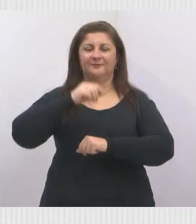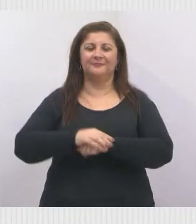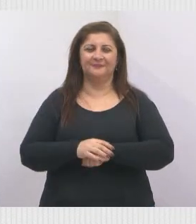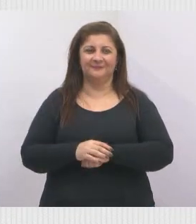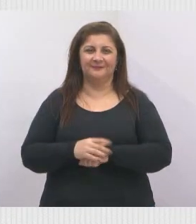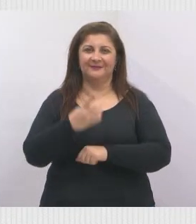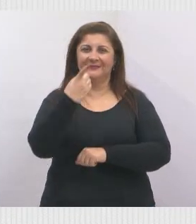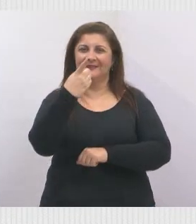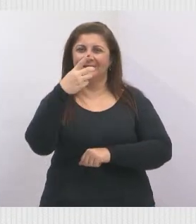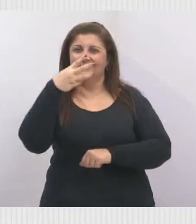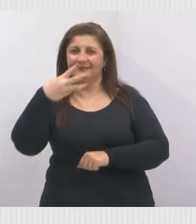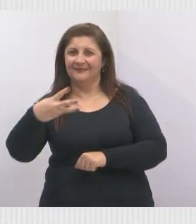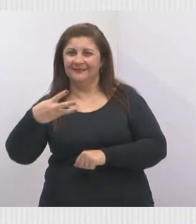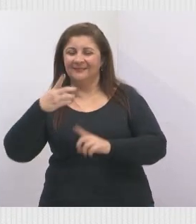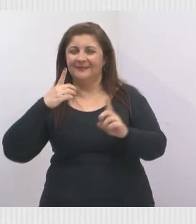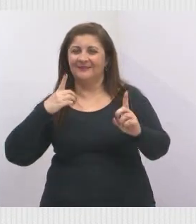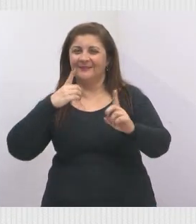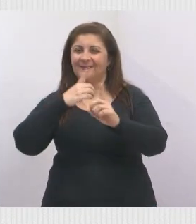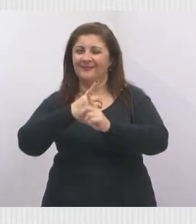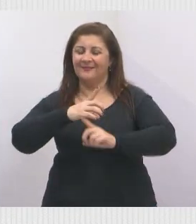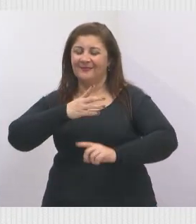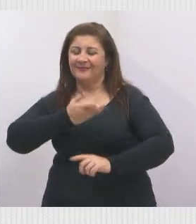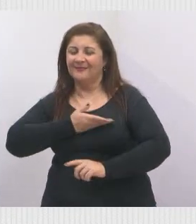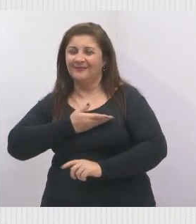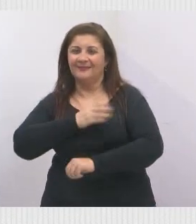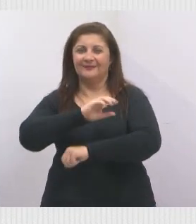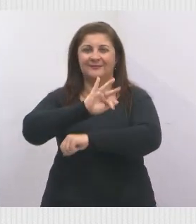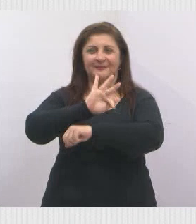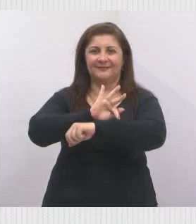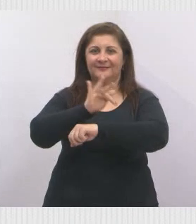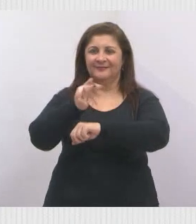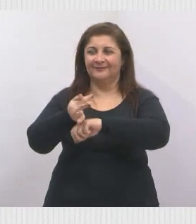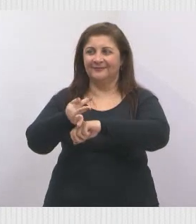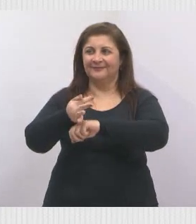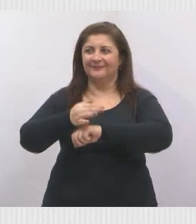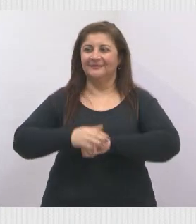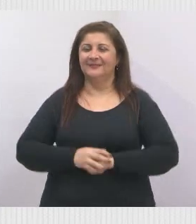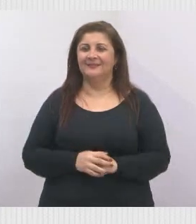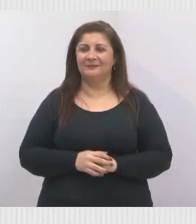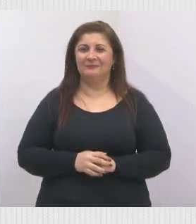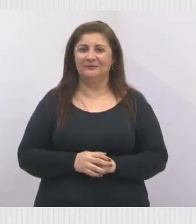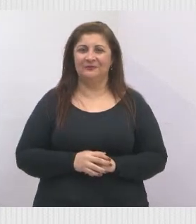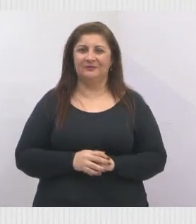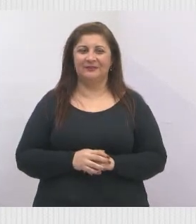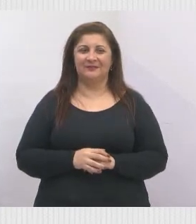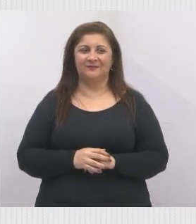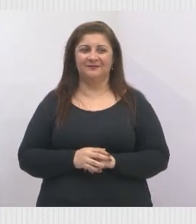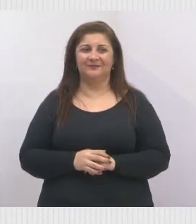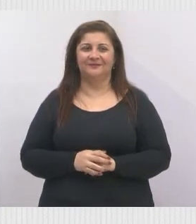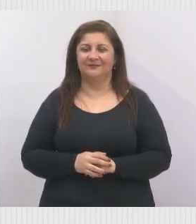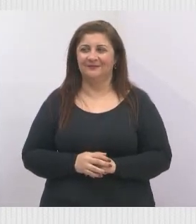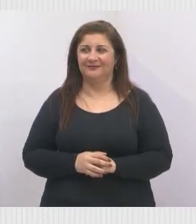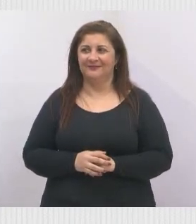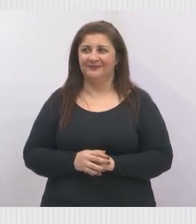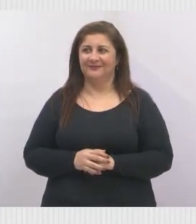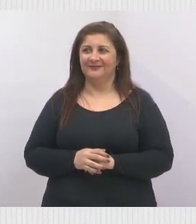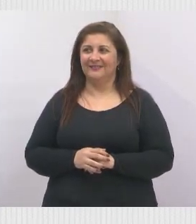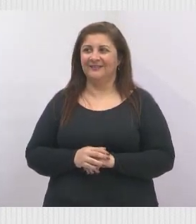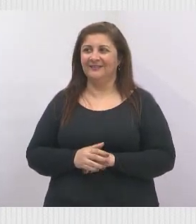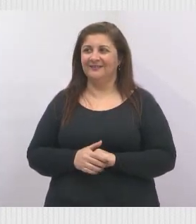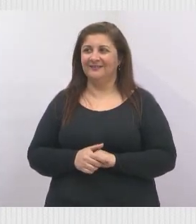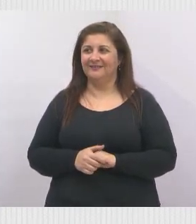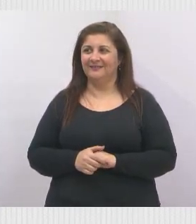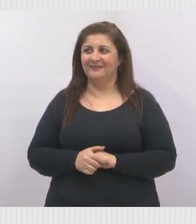décimo terceiro encontro dos Amigos do Fusca. Será mais um grande evento, tá?